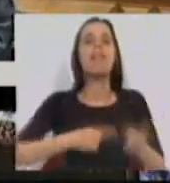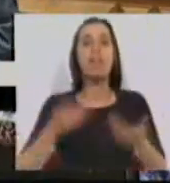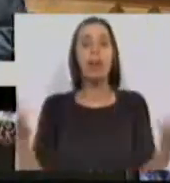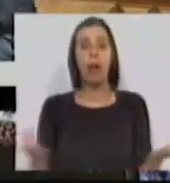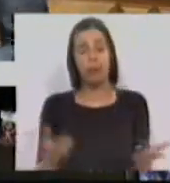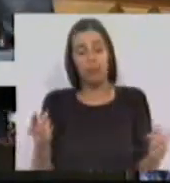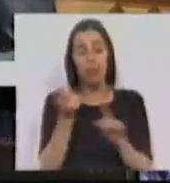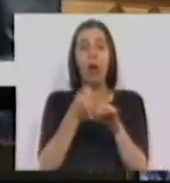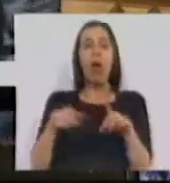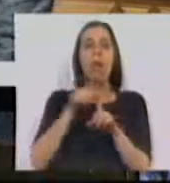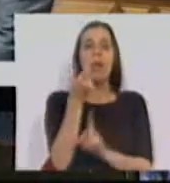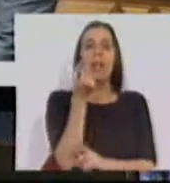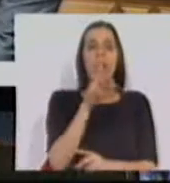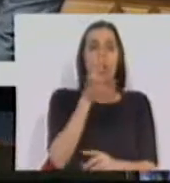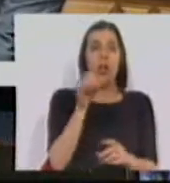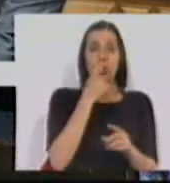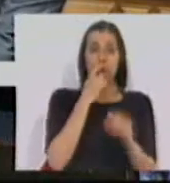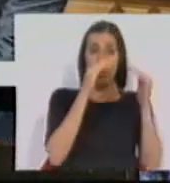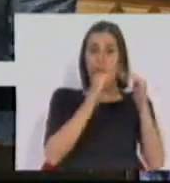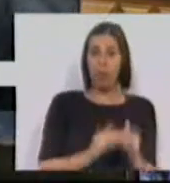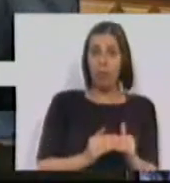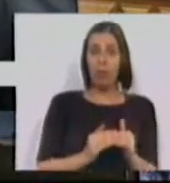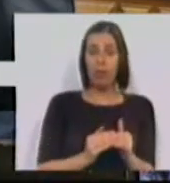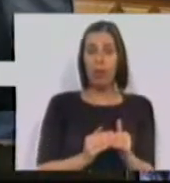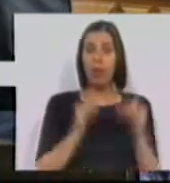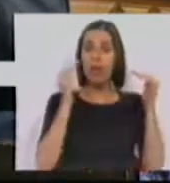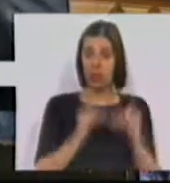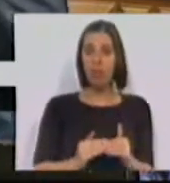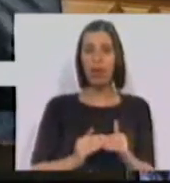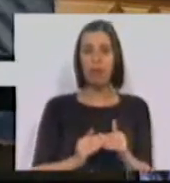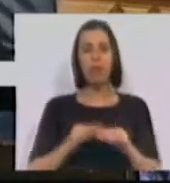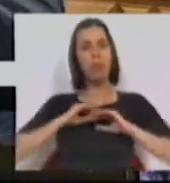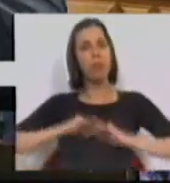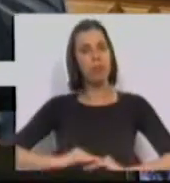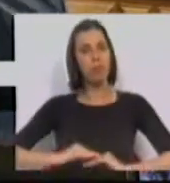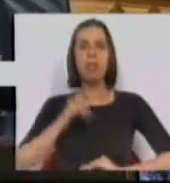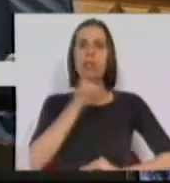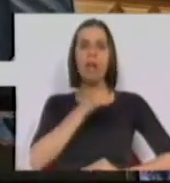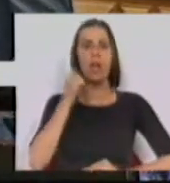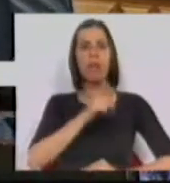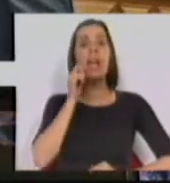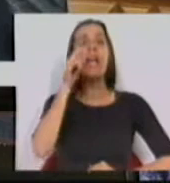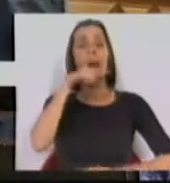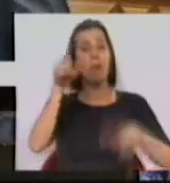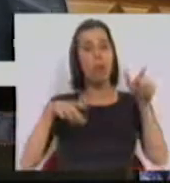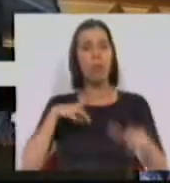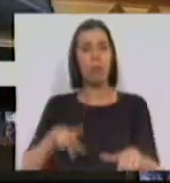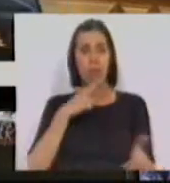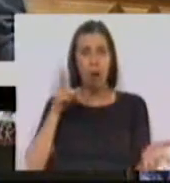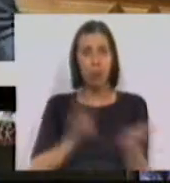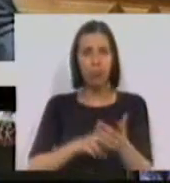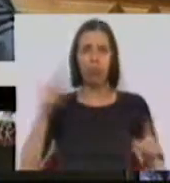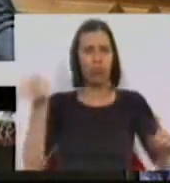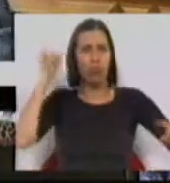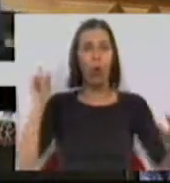Num aumento em que as taxas de juros diminuem, que diminuíssem e se aliviassem os sacrifícios dos portugueses. Mas não é isso que vai